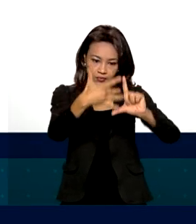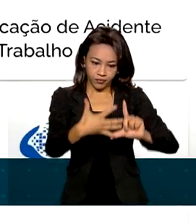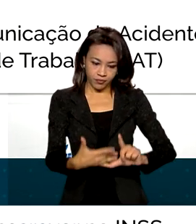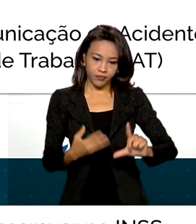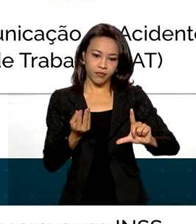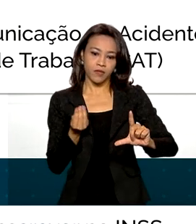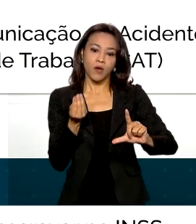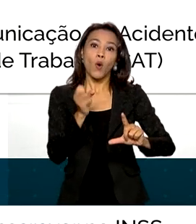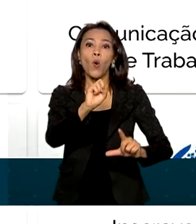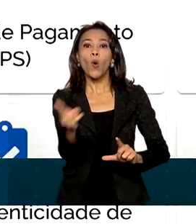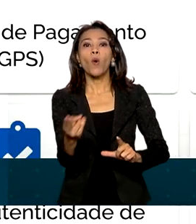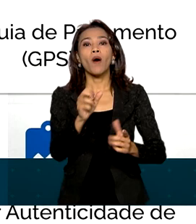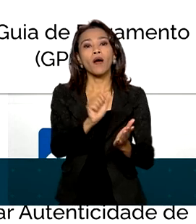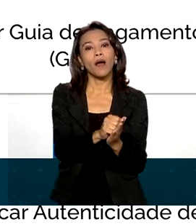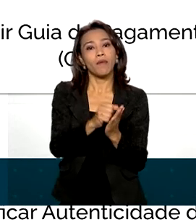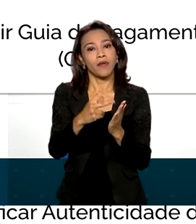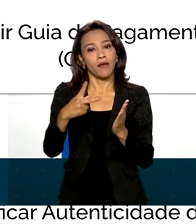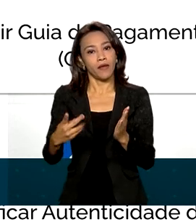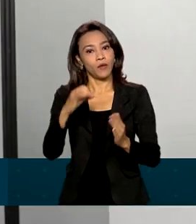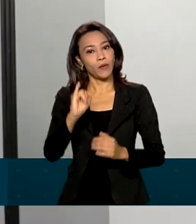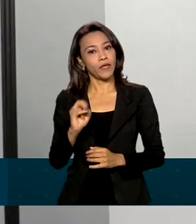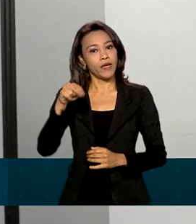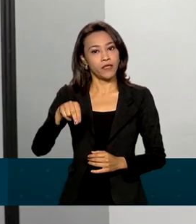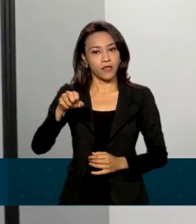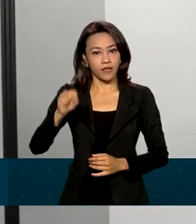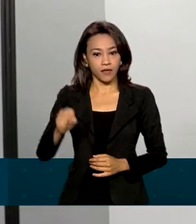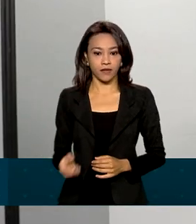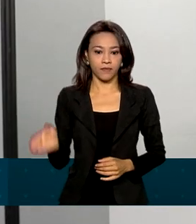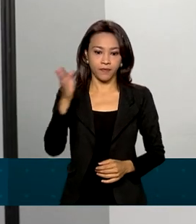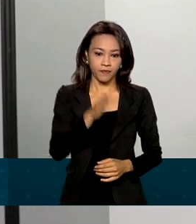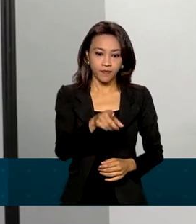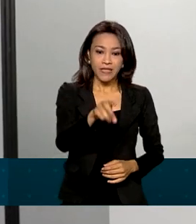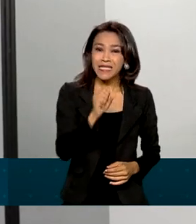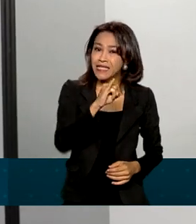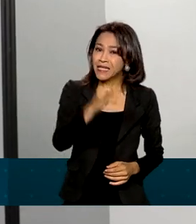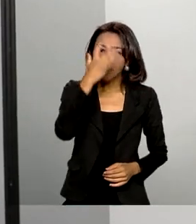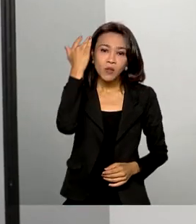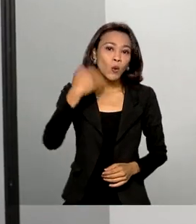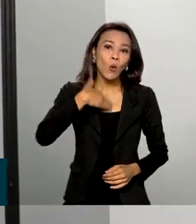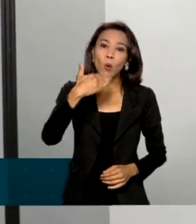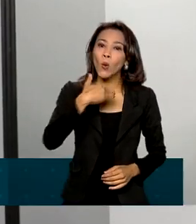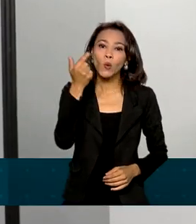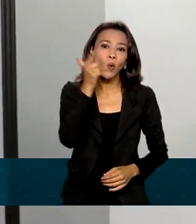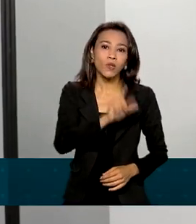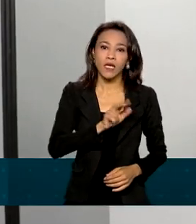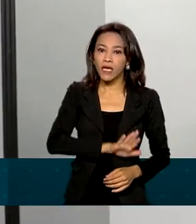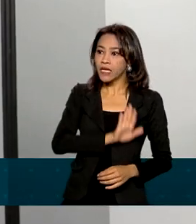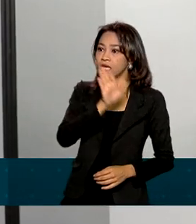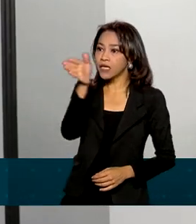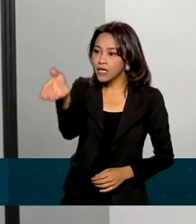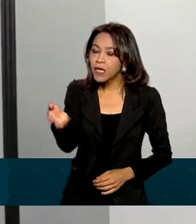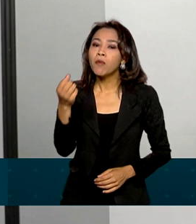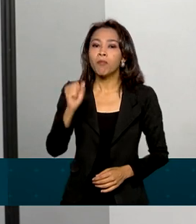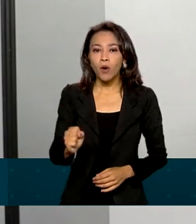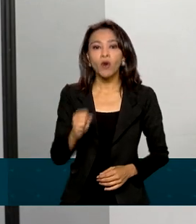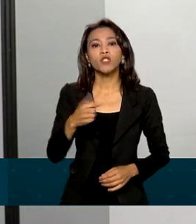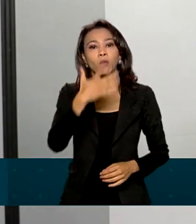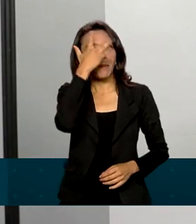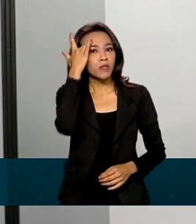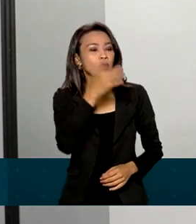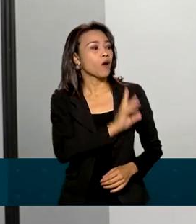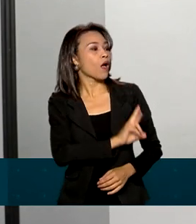no aplicativo do INSS. Se o beneficiário não tiver condições de comparecer, ele pode nomear um procurador ou um representante legal.